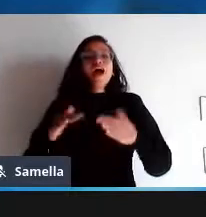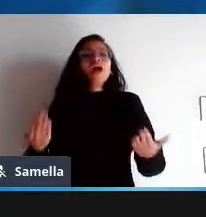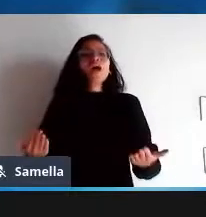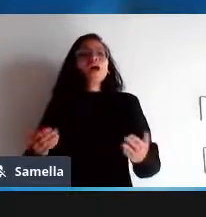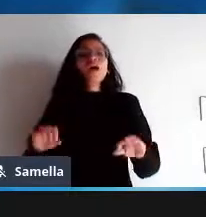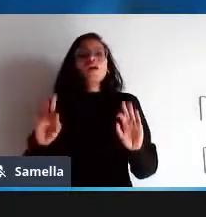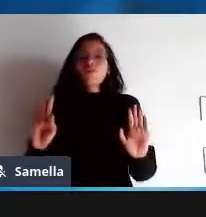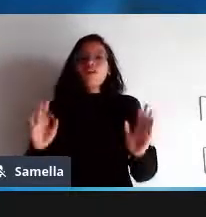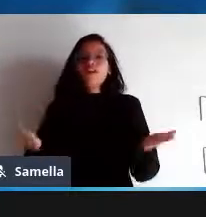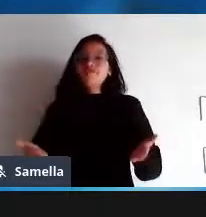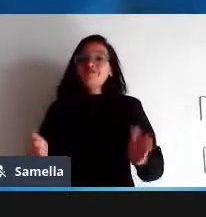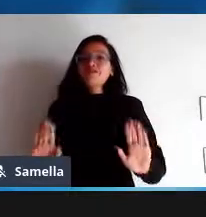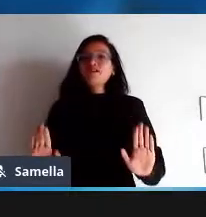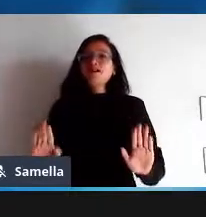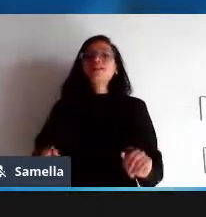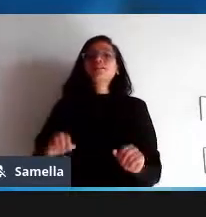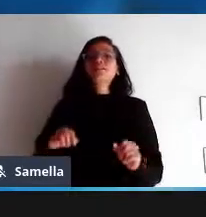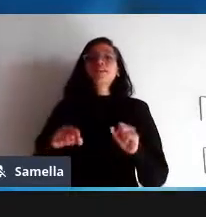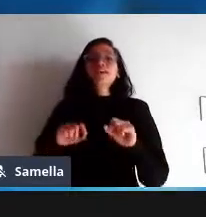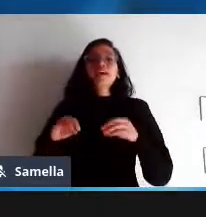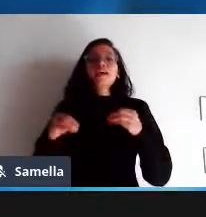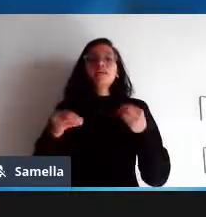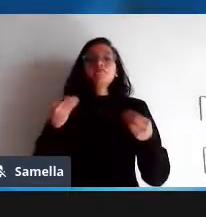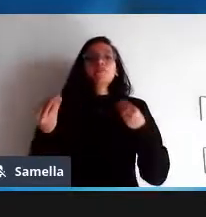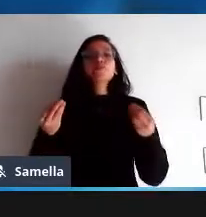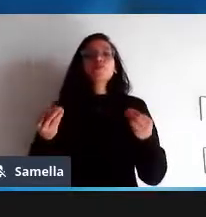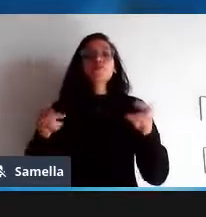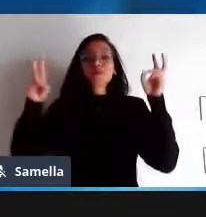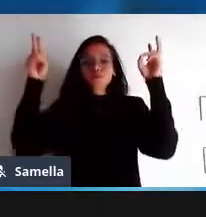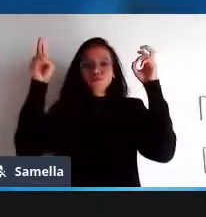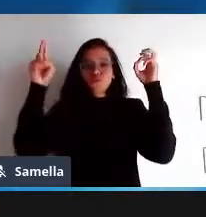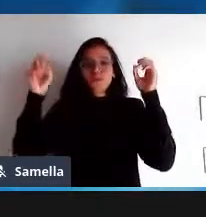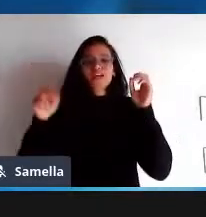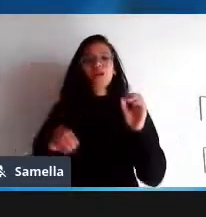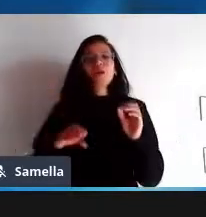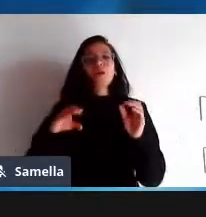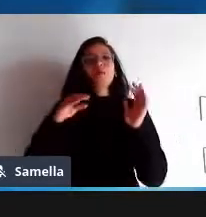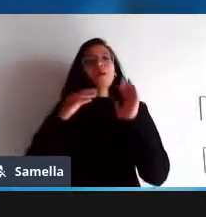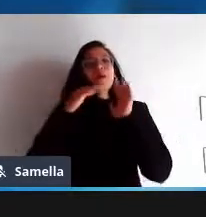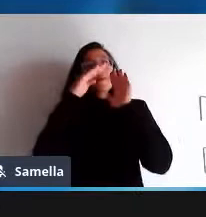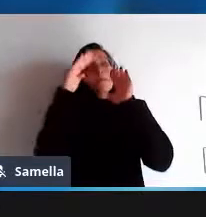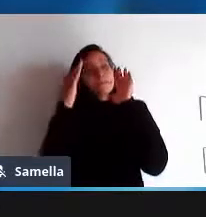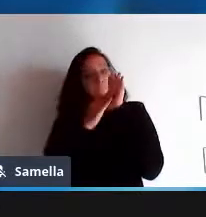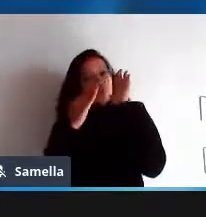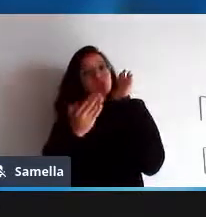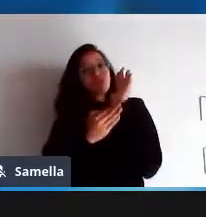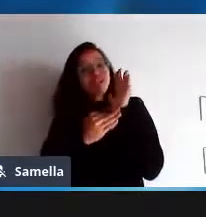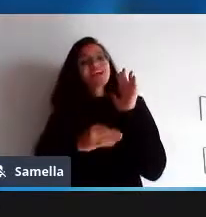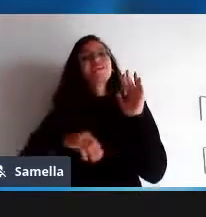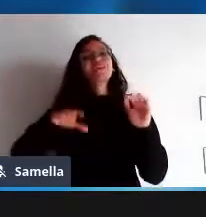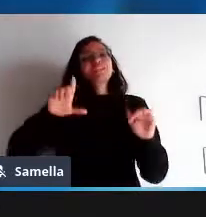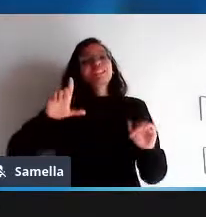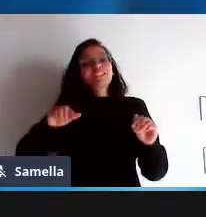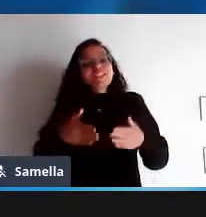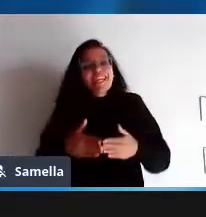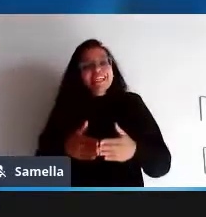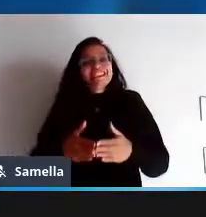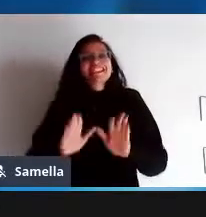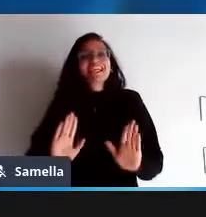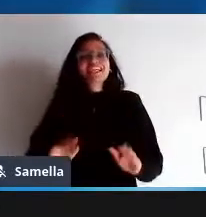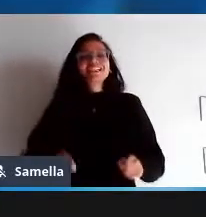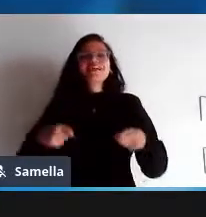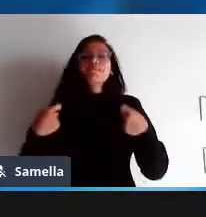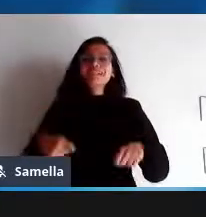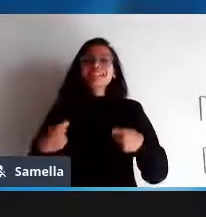desenvolvimento a gente tem que lembrar que software livre não é necessariamente gratuito exige recursos e